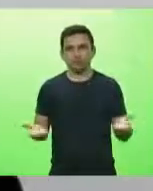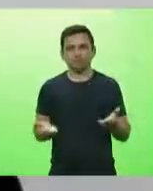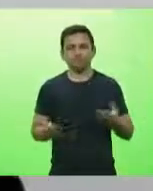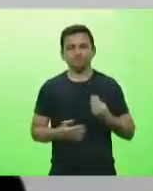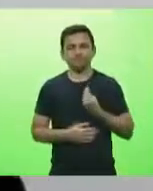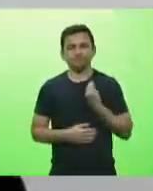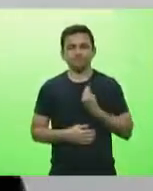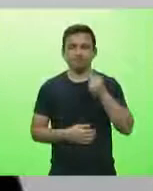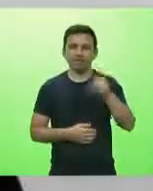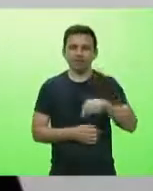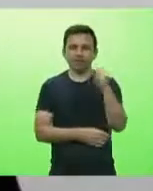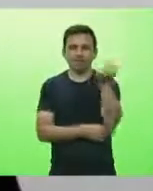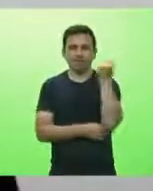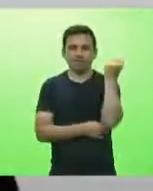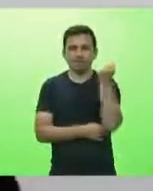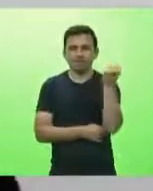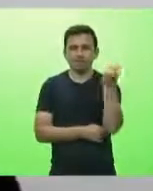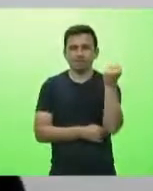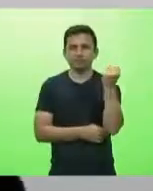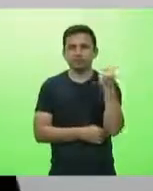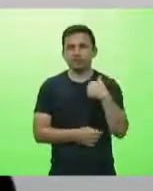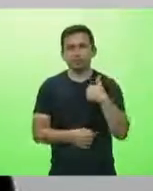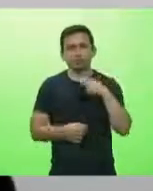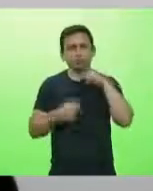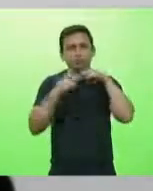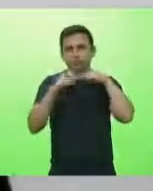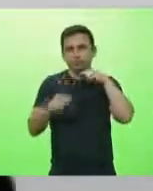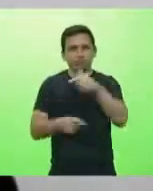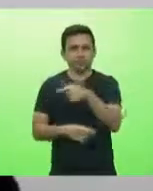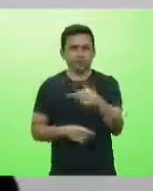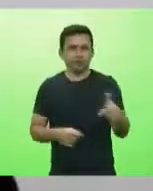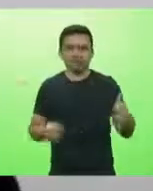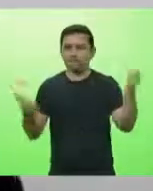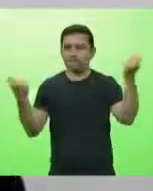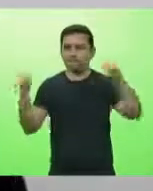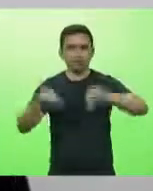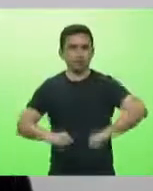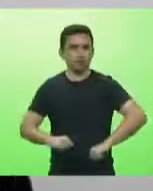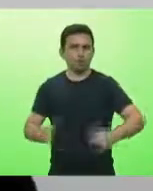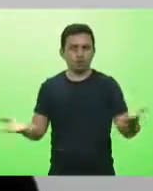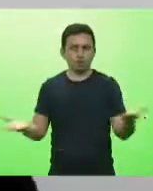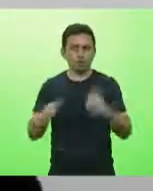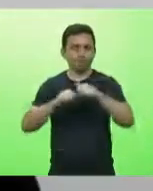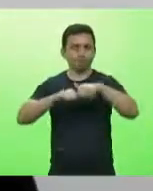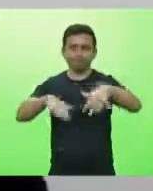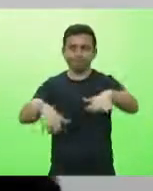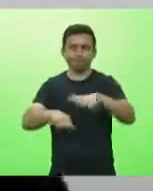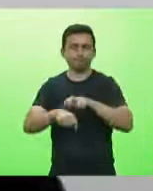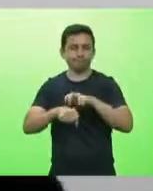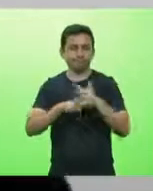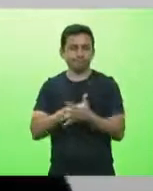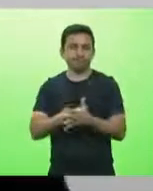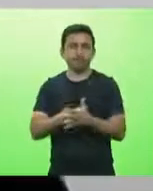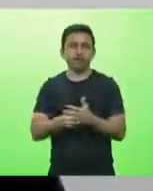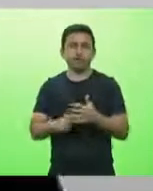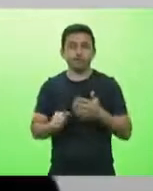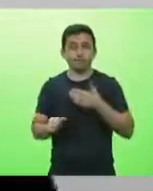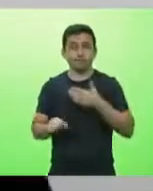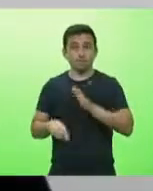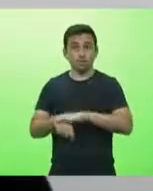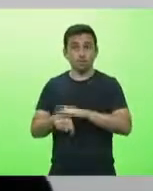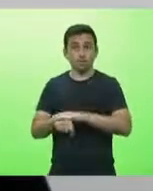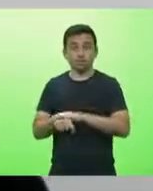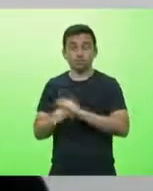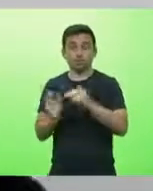gravíssimo não tenho dúvida o pior momento da pandemia tem mãos aqui uma nota técnica